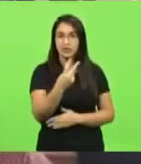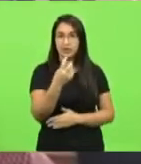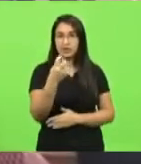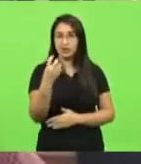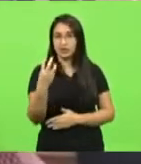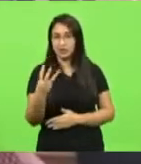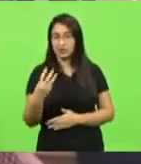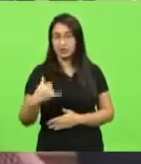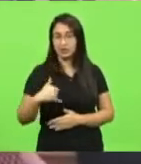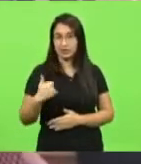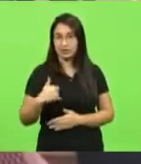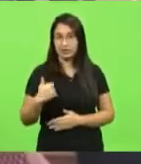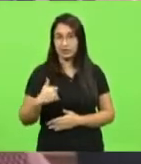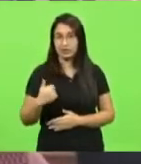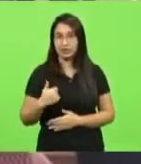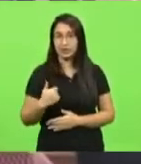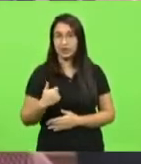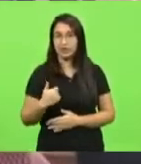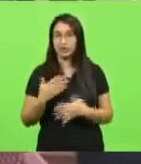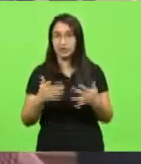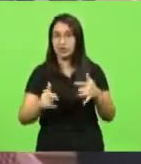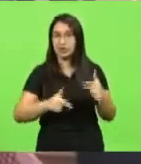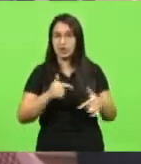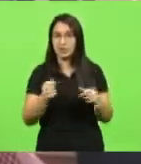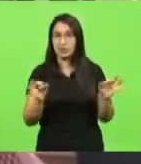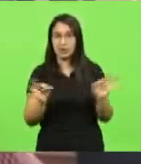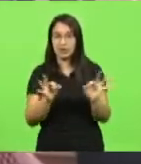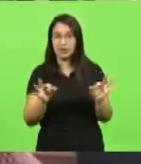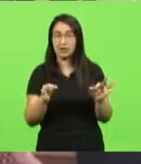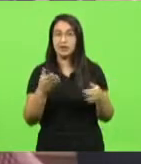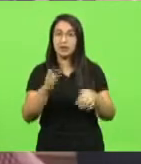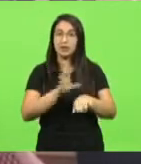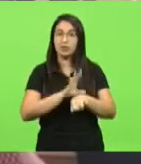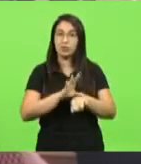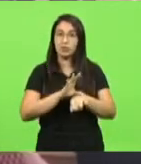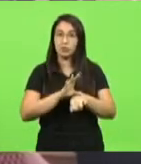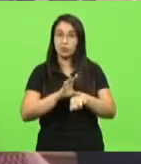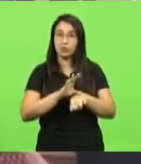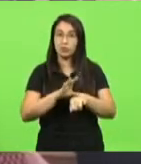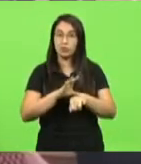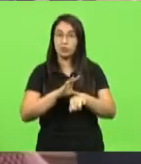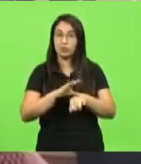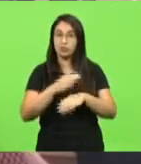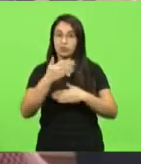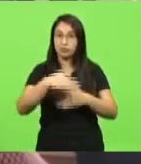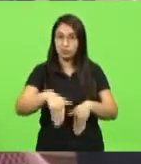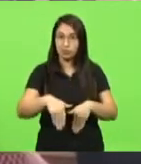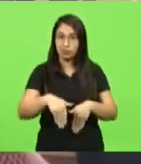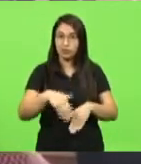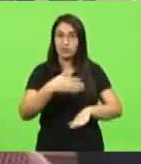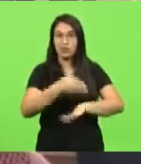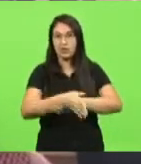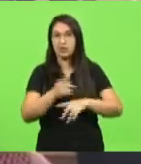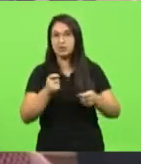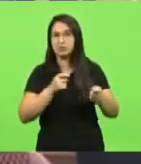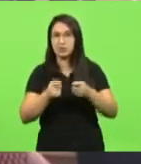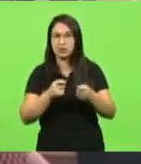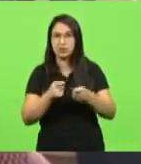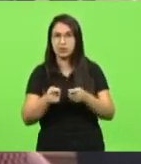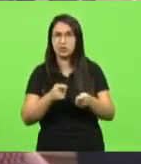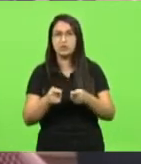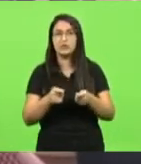empregados e fazem um concurso para trabalhar na parte administrativa dos quartéis, desempenhando as funções